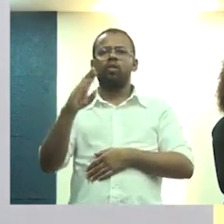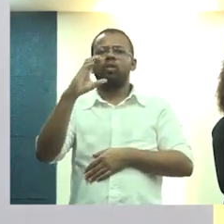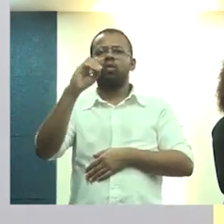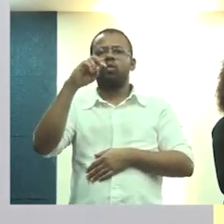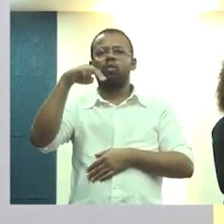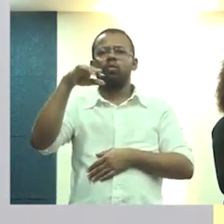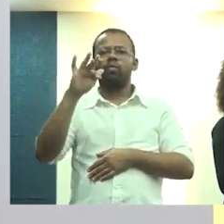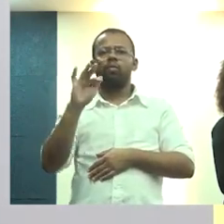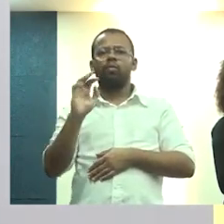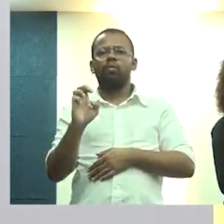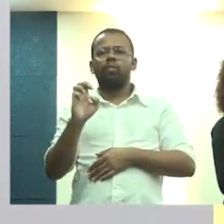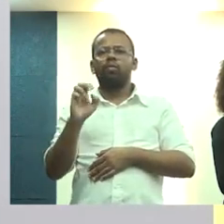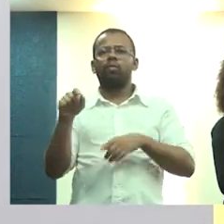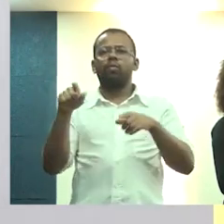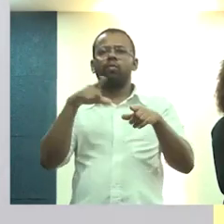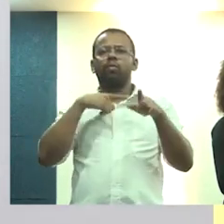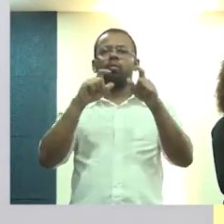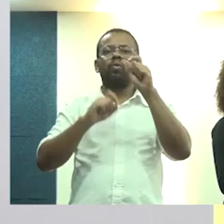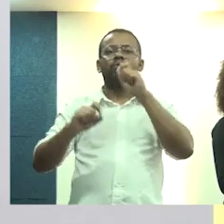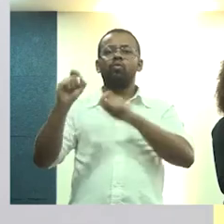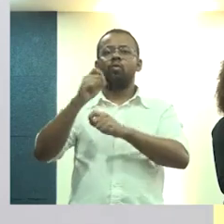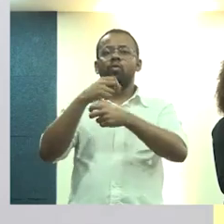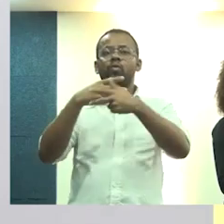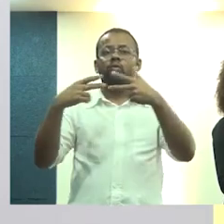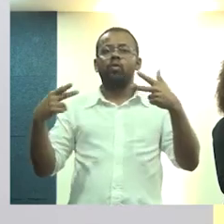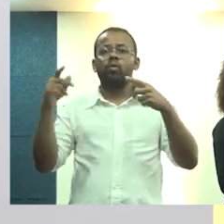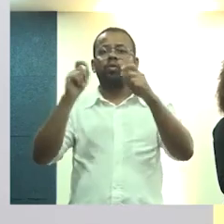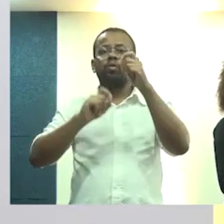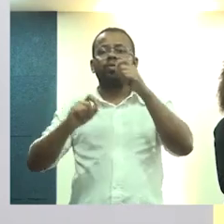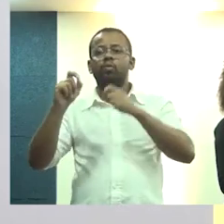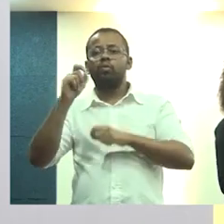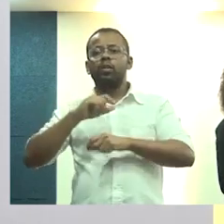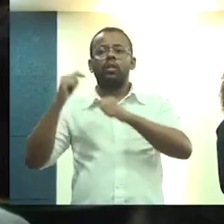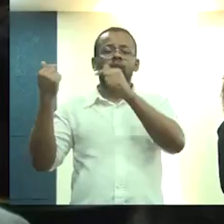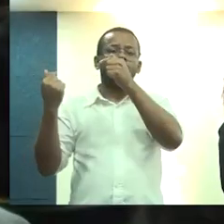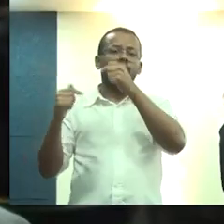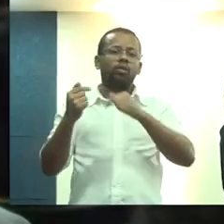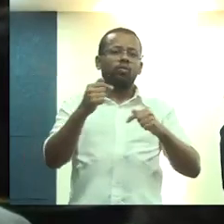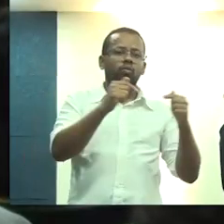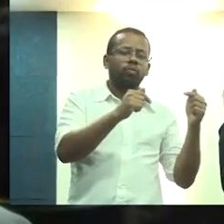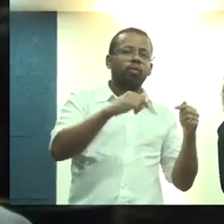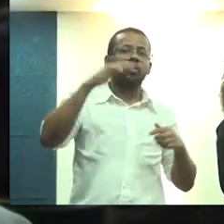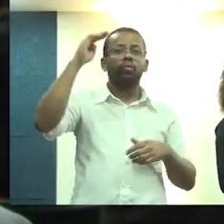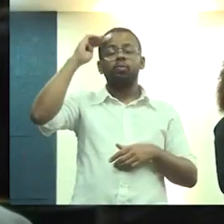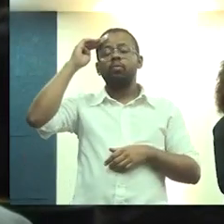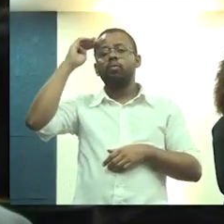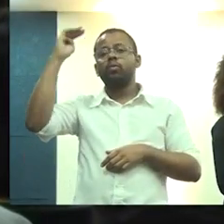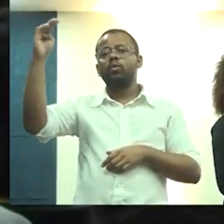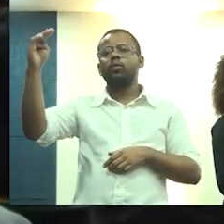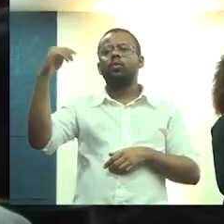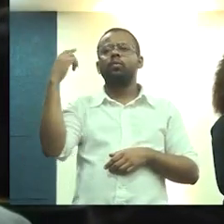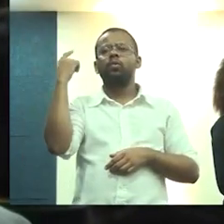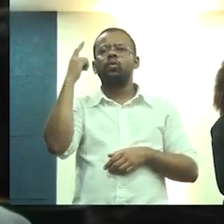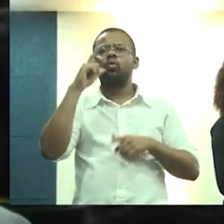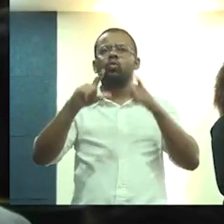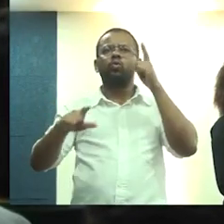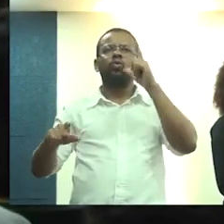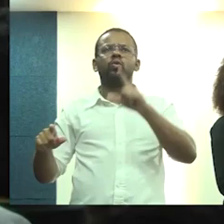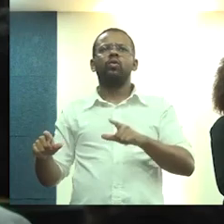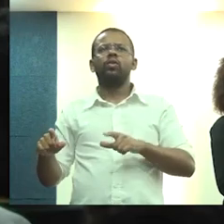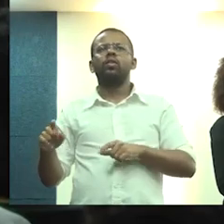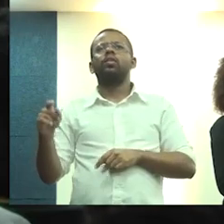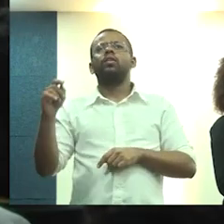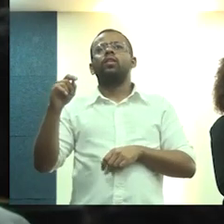o CONFIA, temos aí diversas discussões, principalmente para conseguir